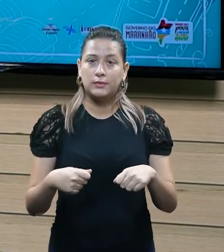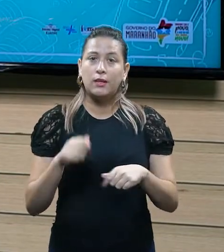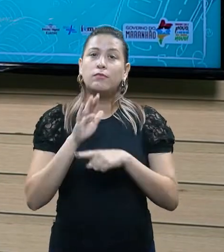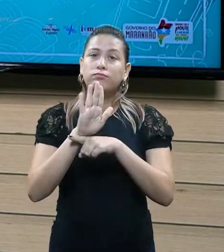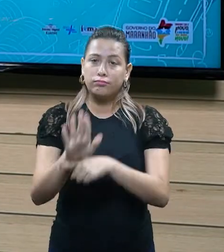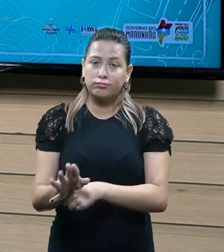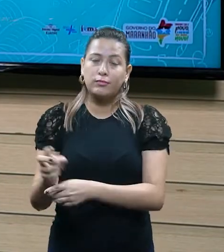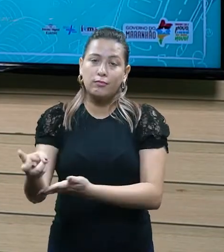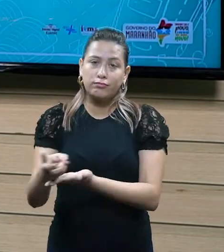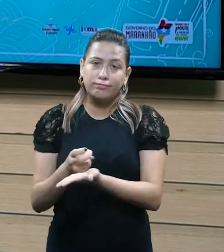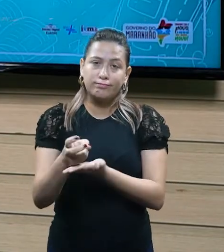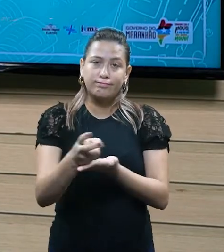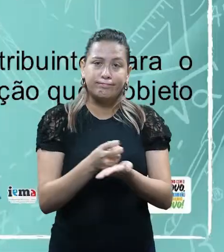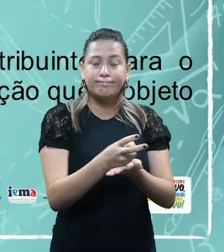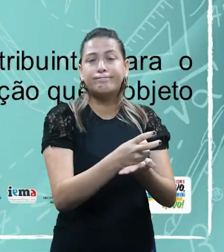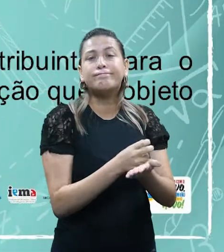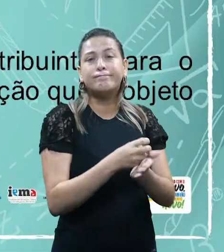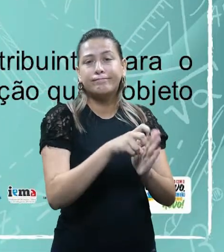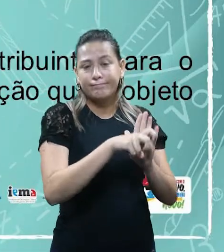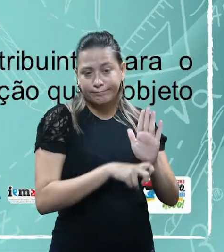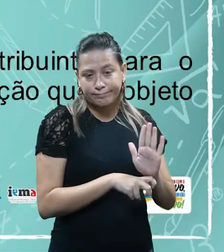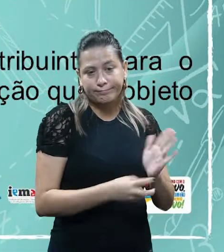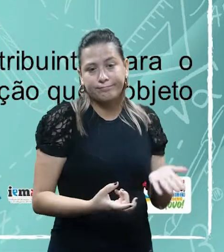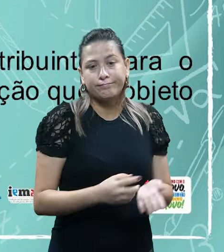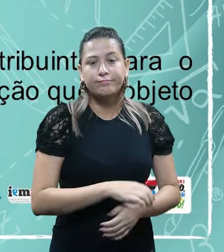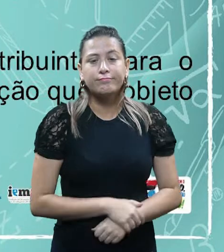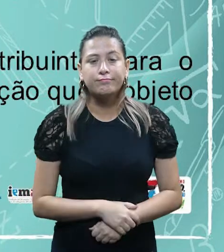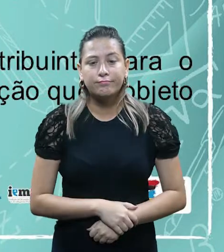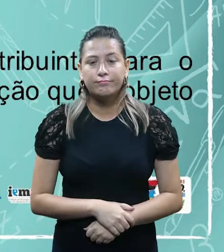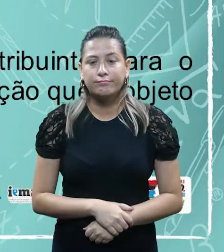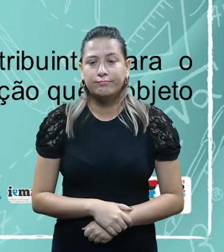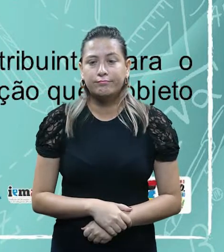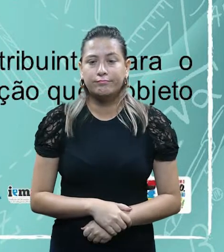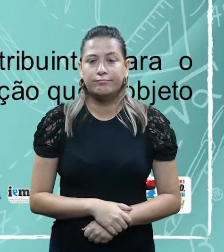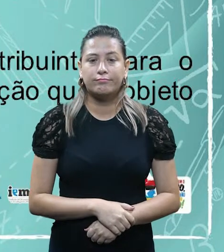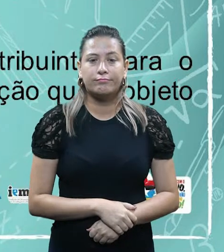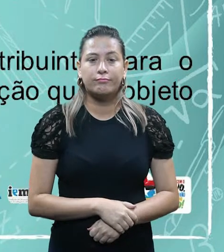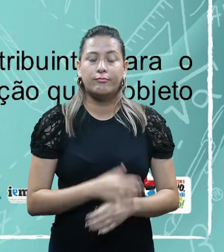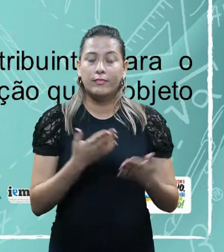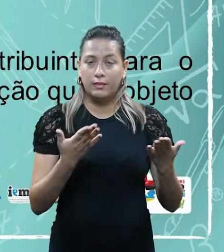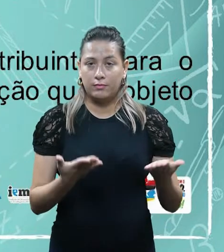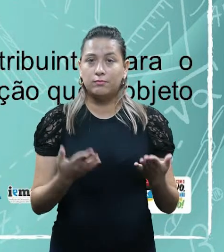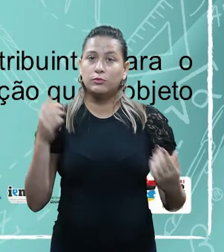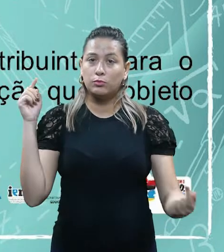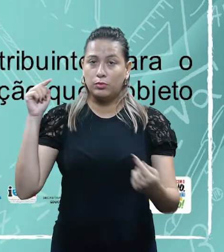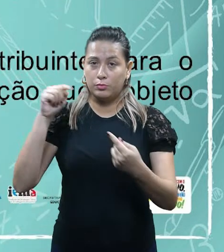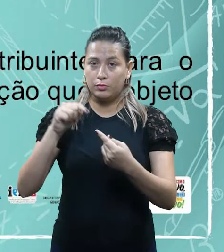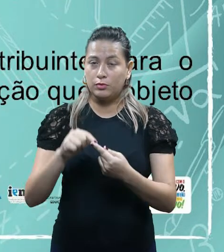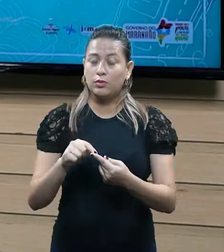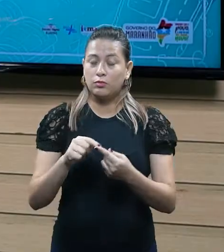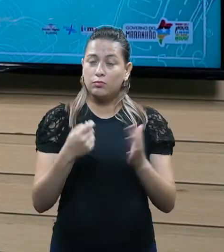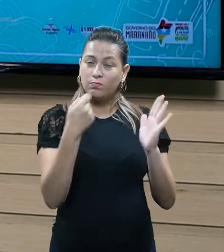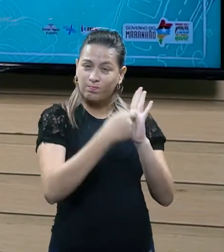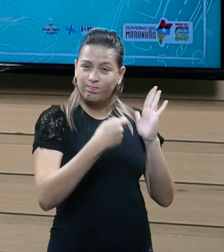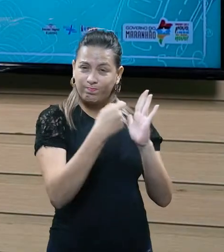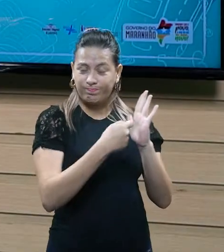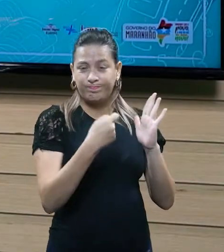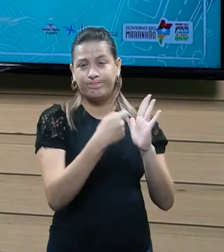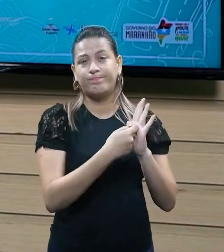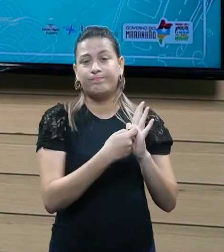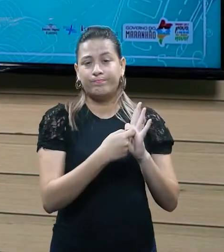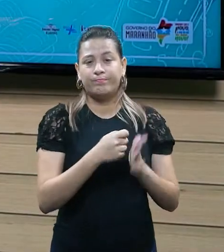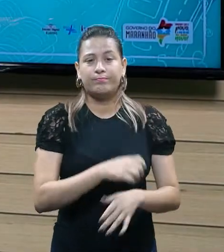Pois, de fato, há uma prestação que é o objetivo de uma relação obrigacional. Então,